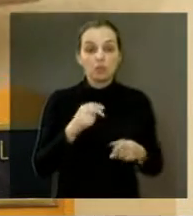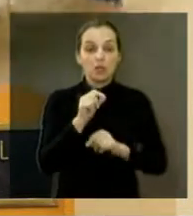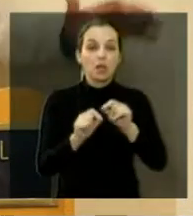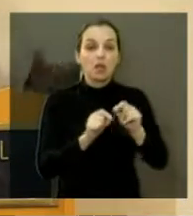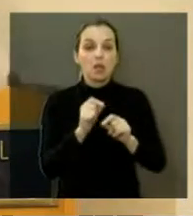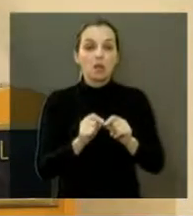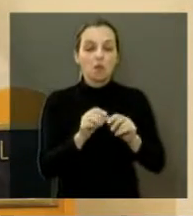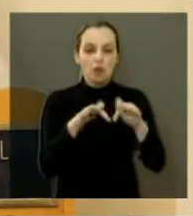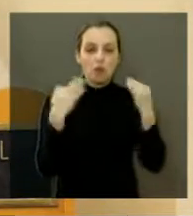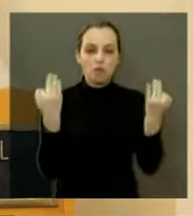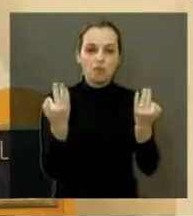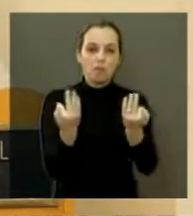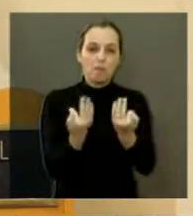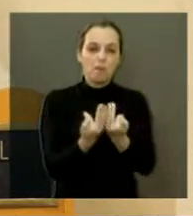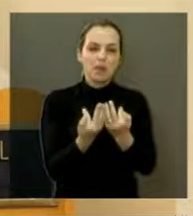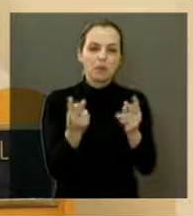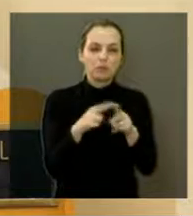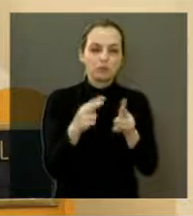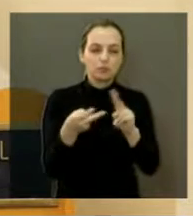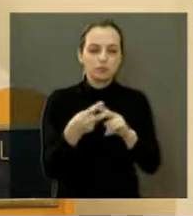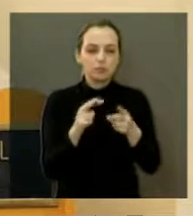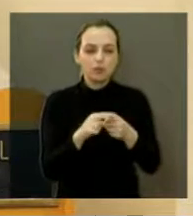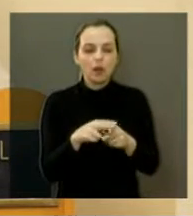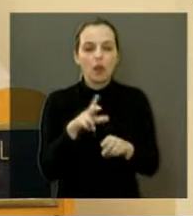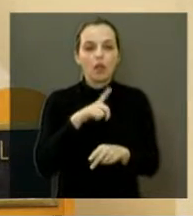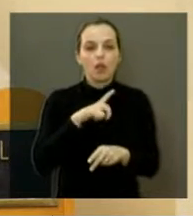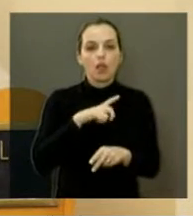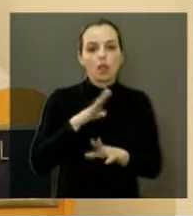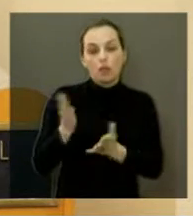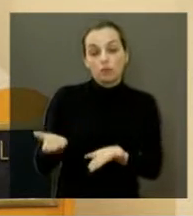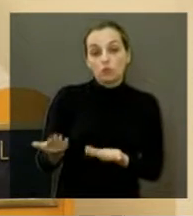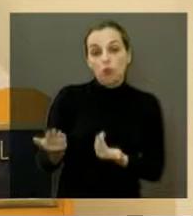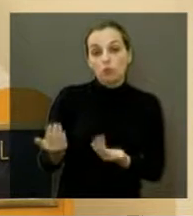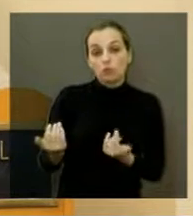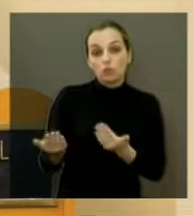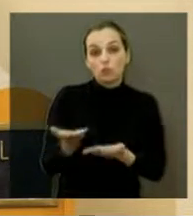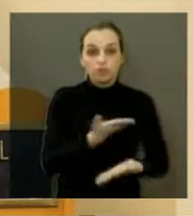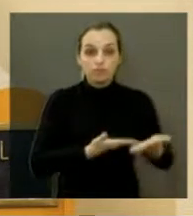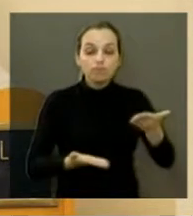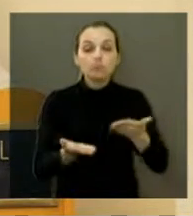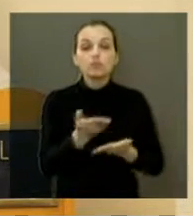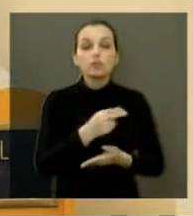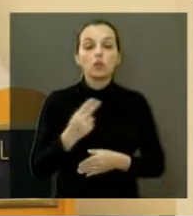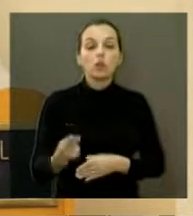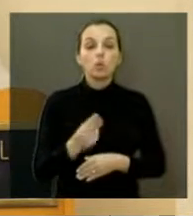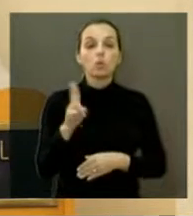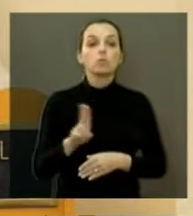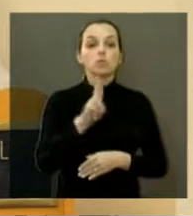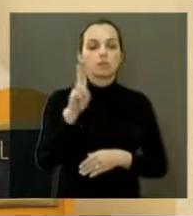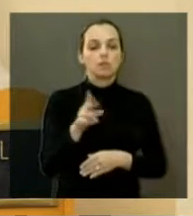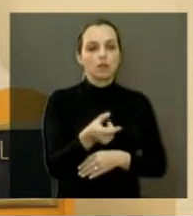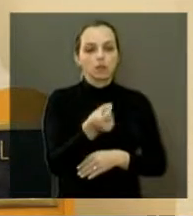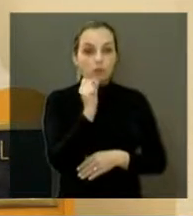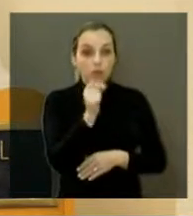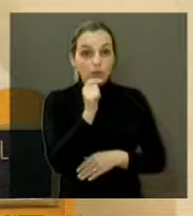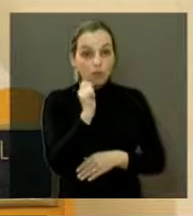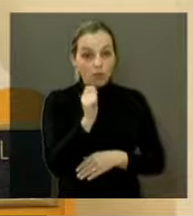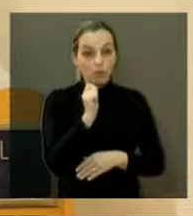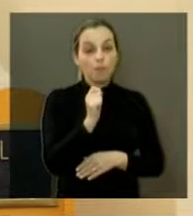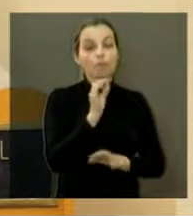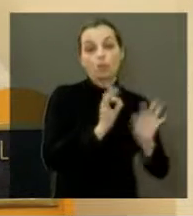inferno a família que tem um jovem envolvido na droga. E o PROERDE ensina o jovem, a criança, a dizer não.